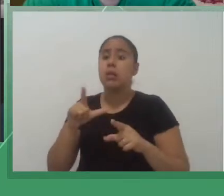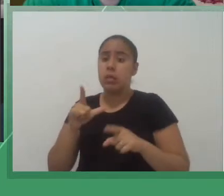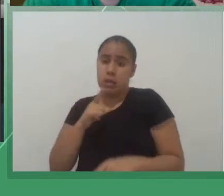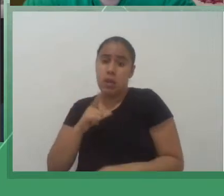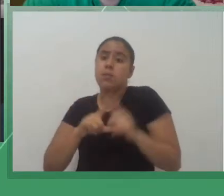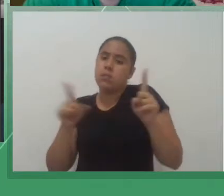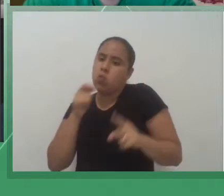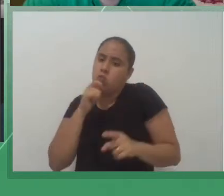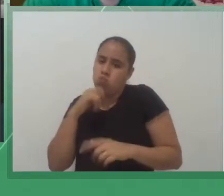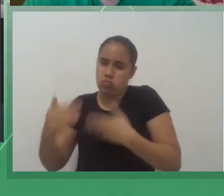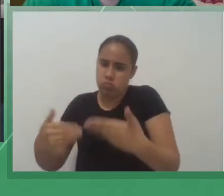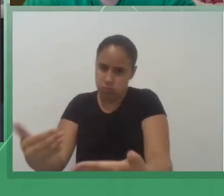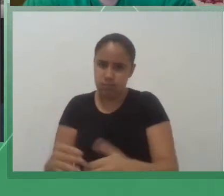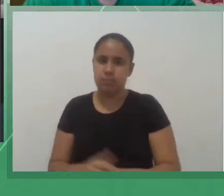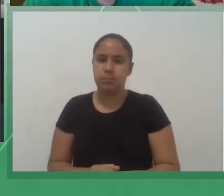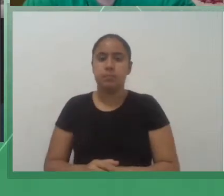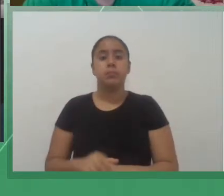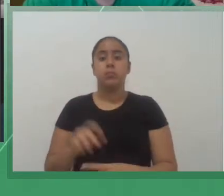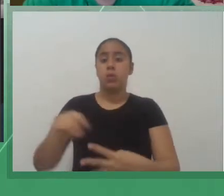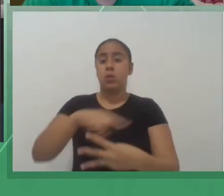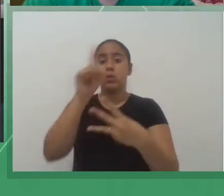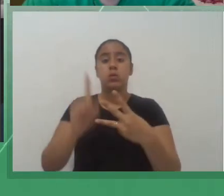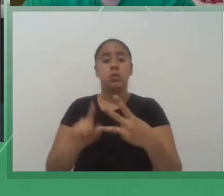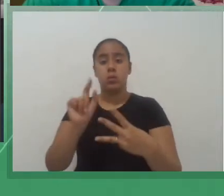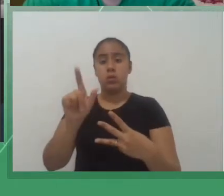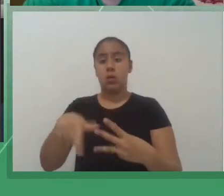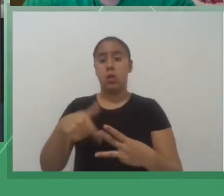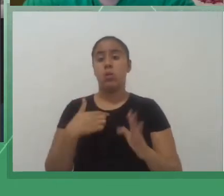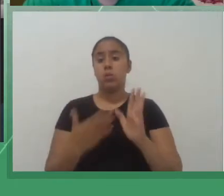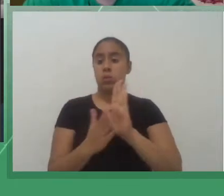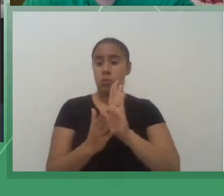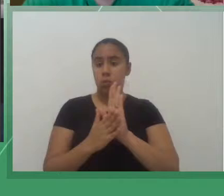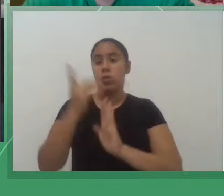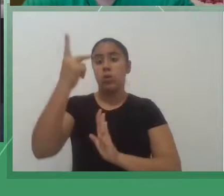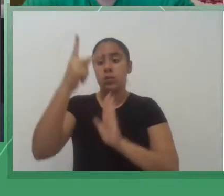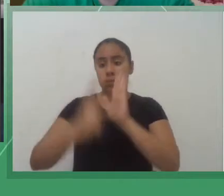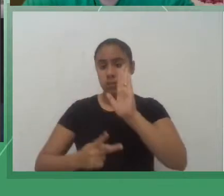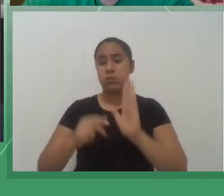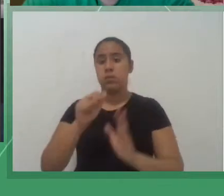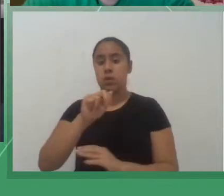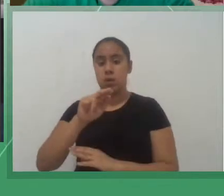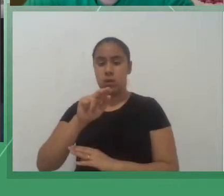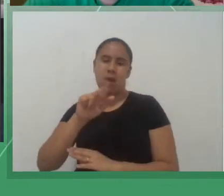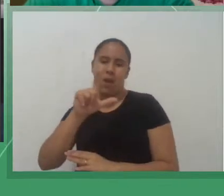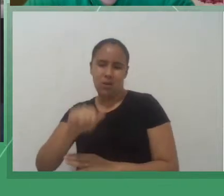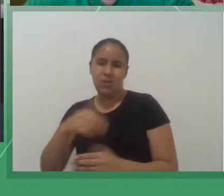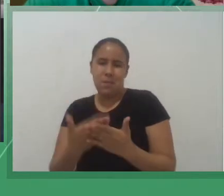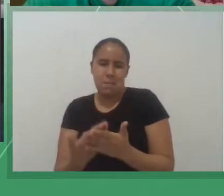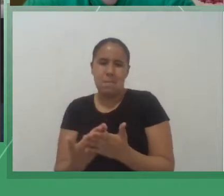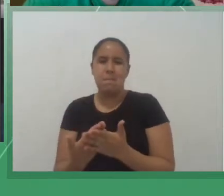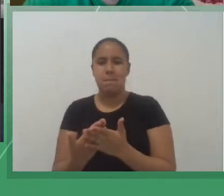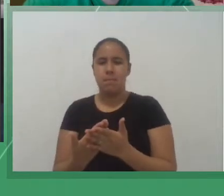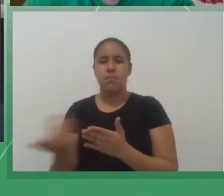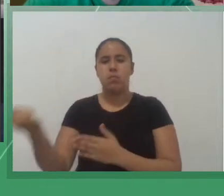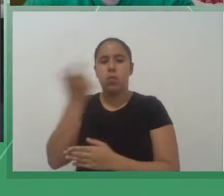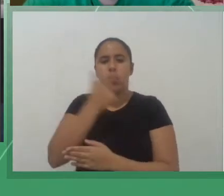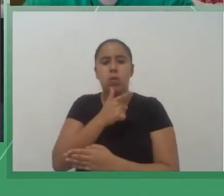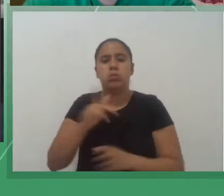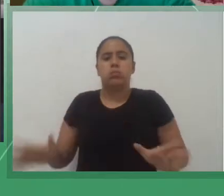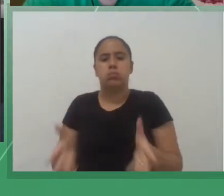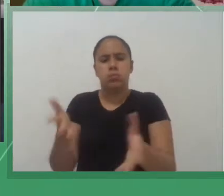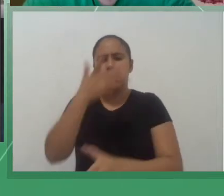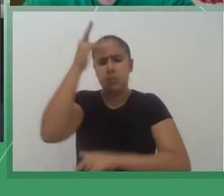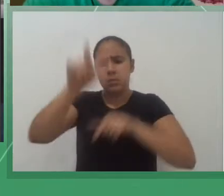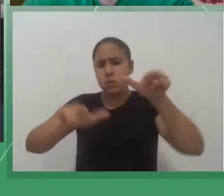e o meu terceiro objetivo é propor um plano de aula que evidencie os trabalhadores na construção da capital que é um dos objetivos do meu trabalho